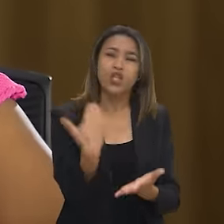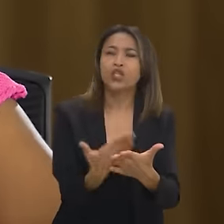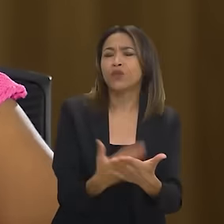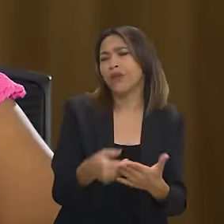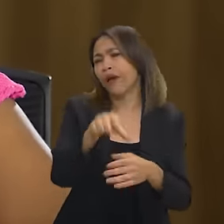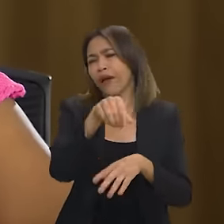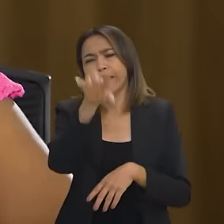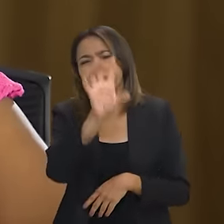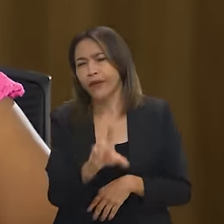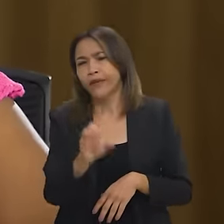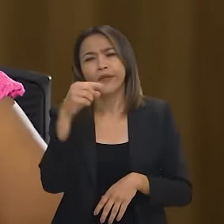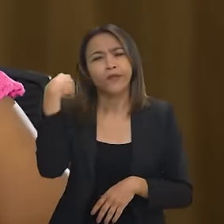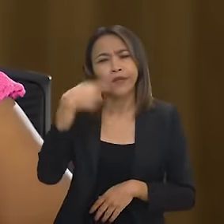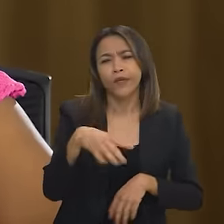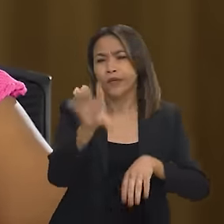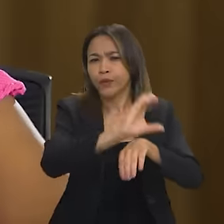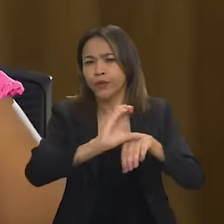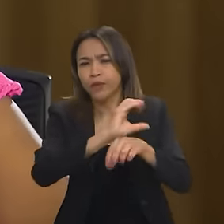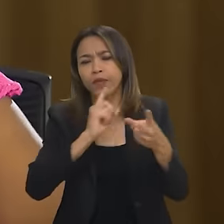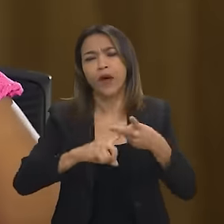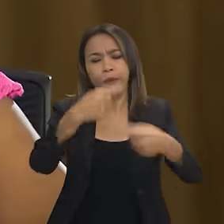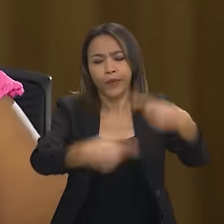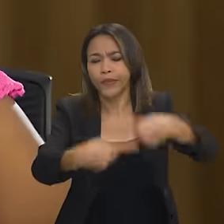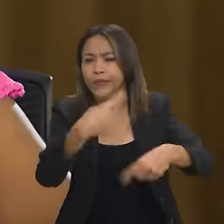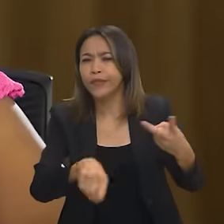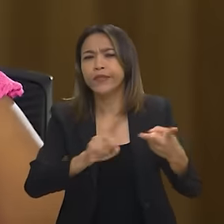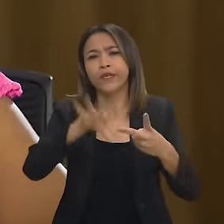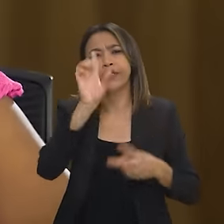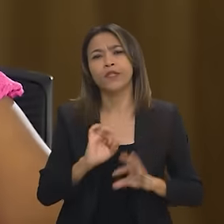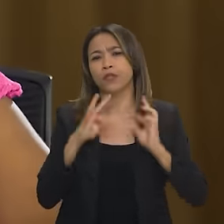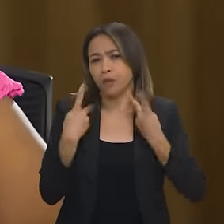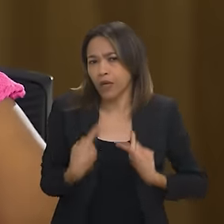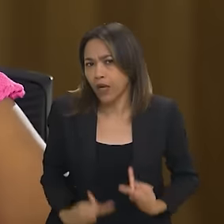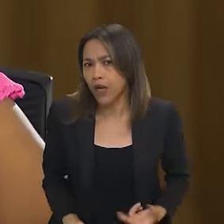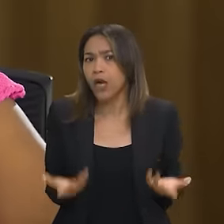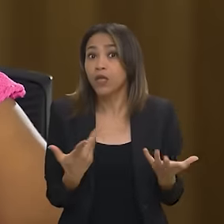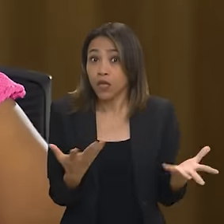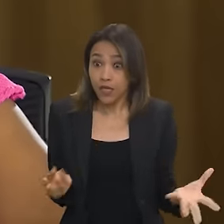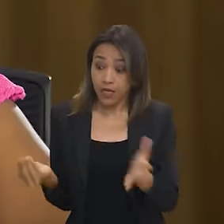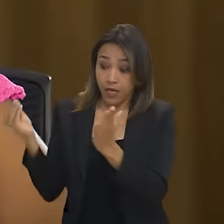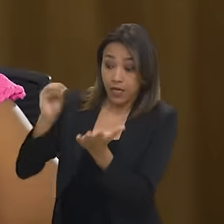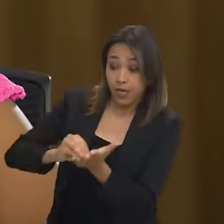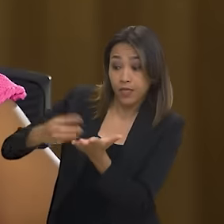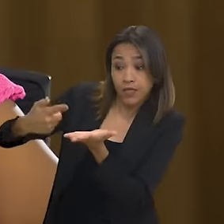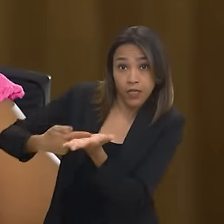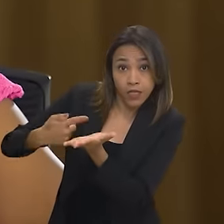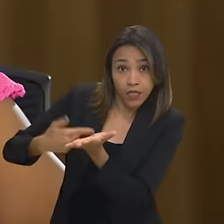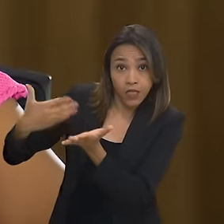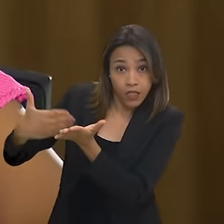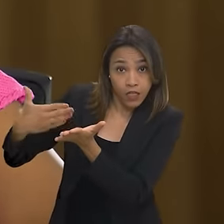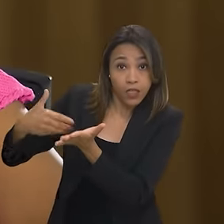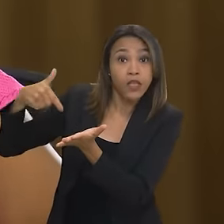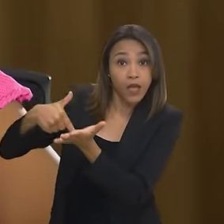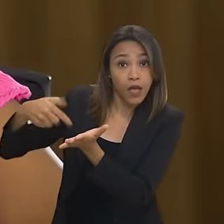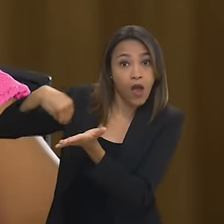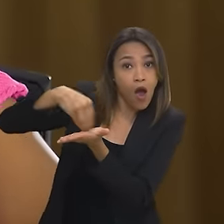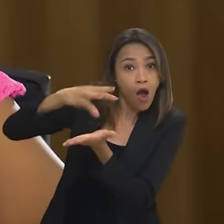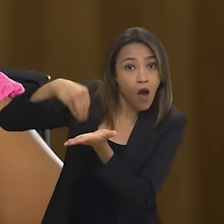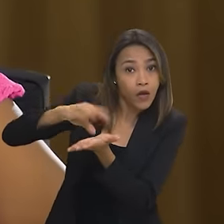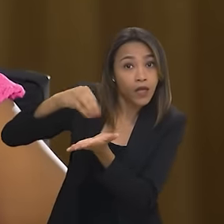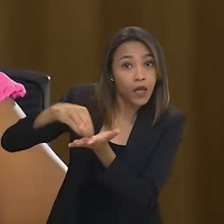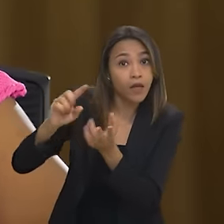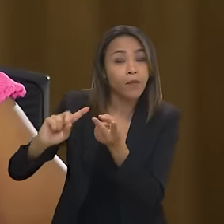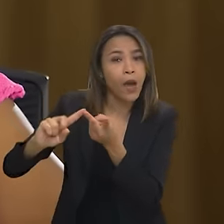constitucional, administrativo, políticas públicas, direitos humanos, que no Guia, ele orienta que esses conteúdos